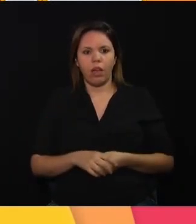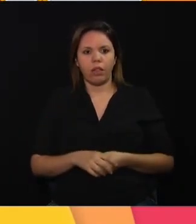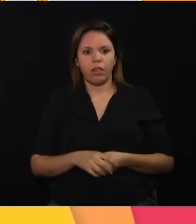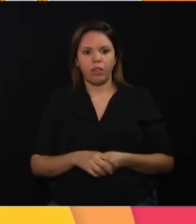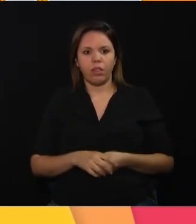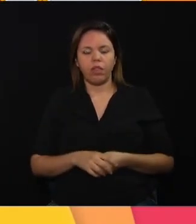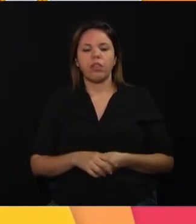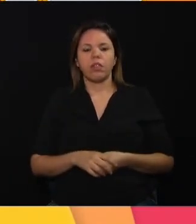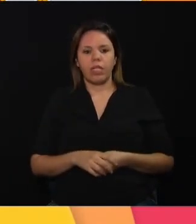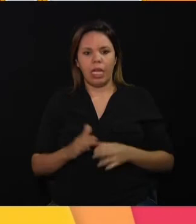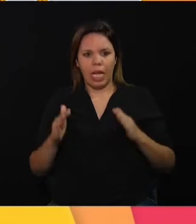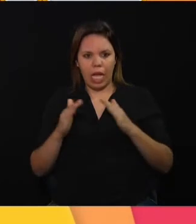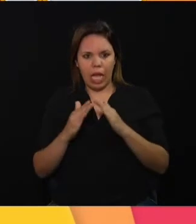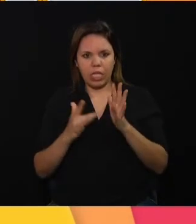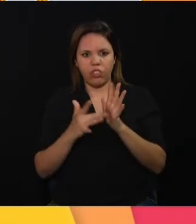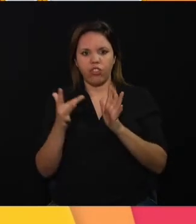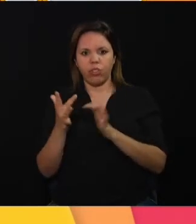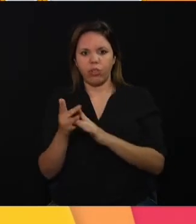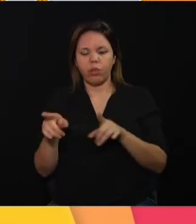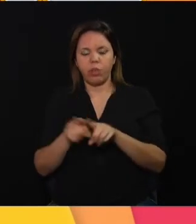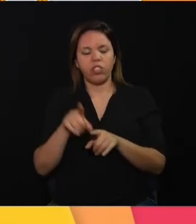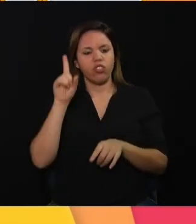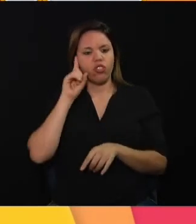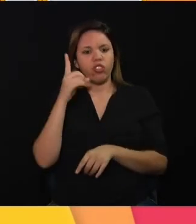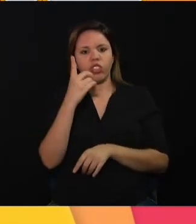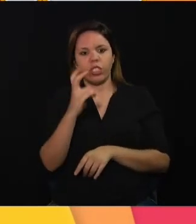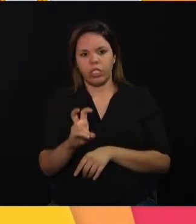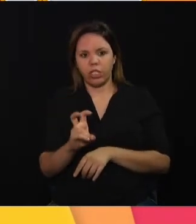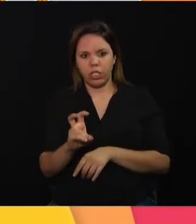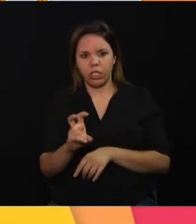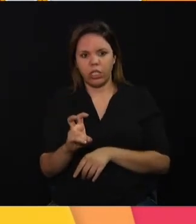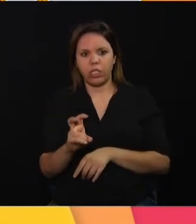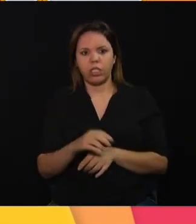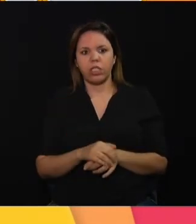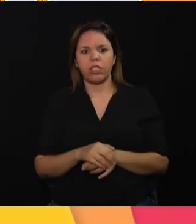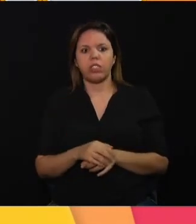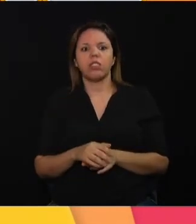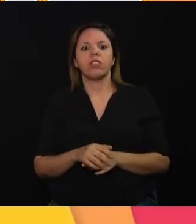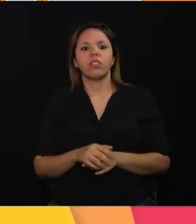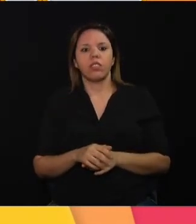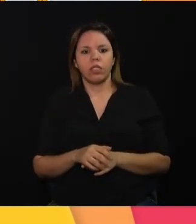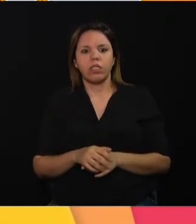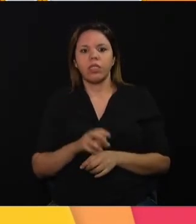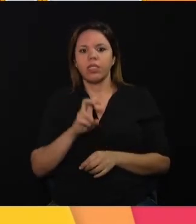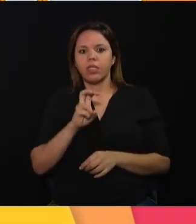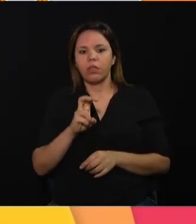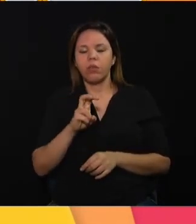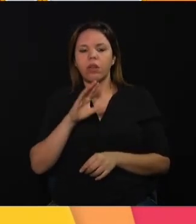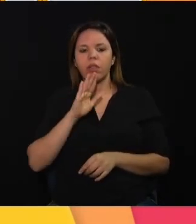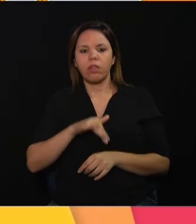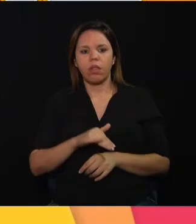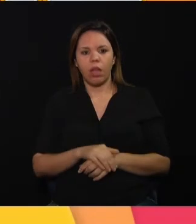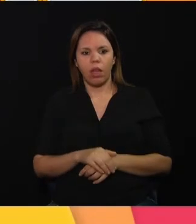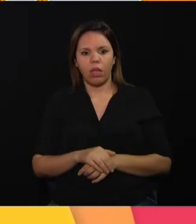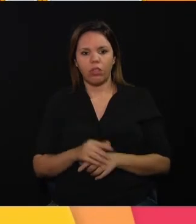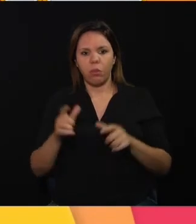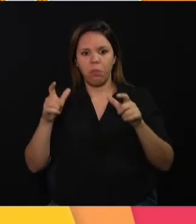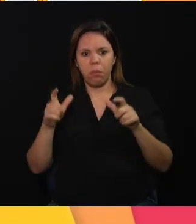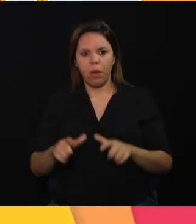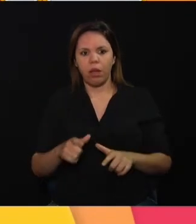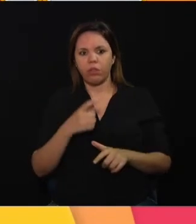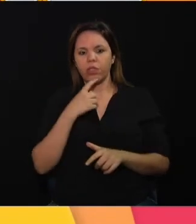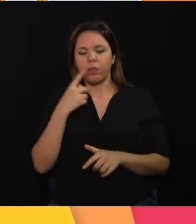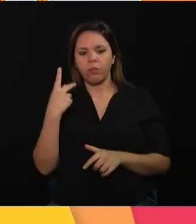Casa de Jesus será no dia 15 de junho, das 5 às 11 da noite. Vai ser no Jardim das Paineiras. Toda a renda